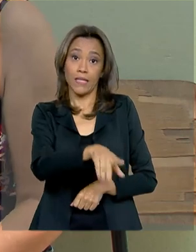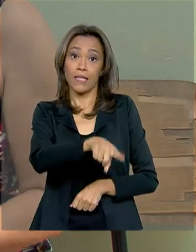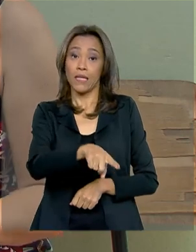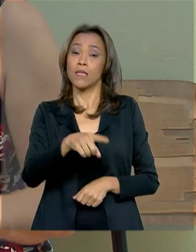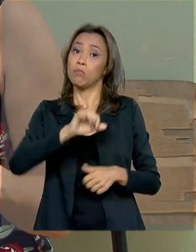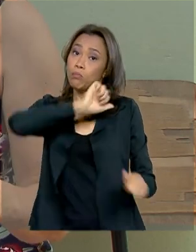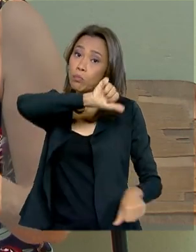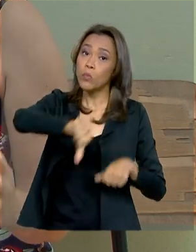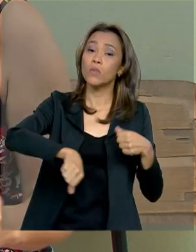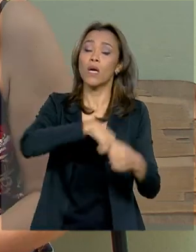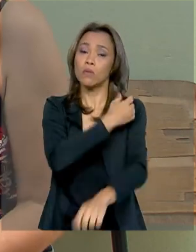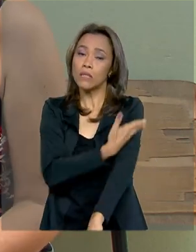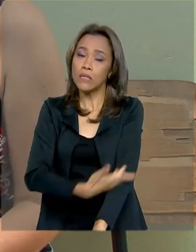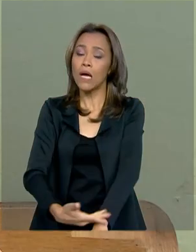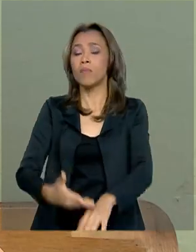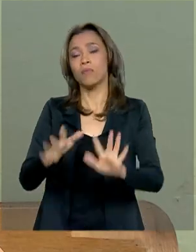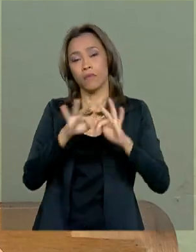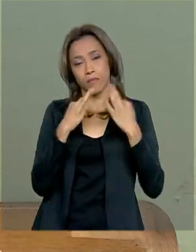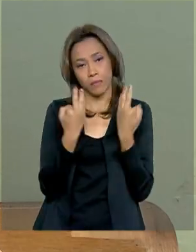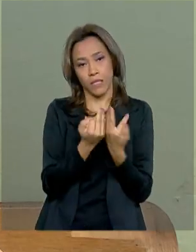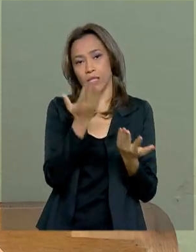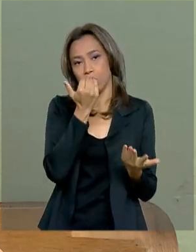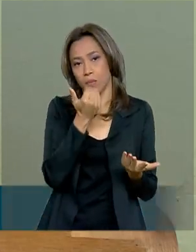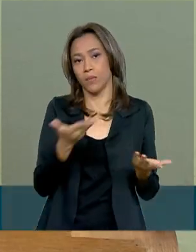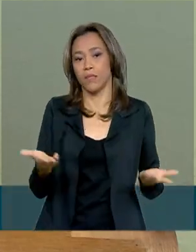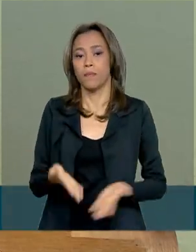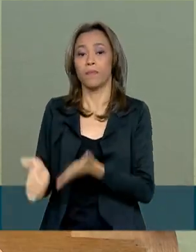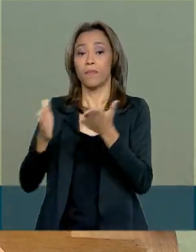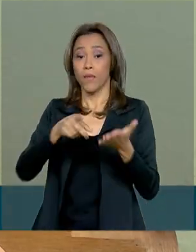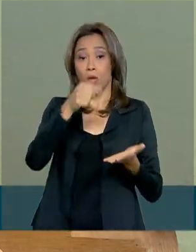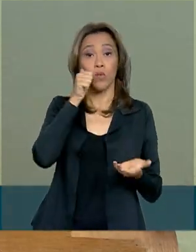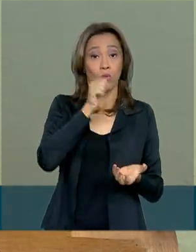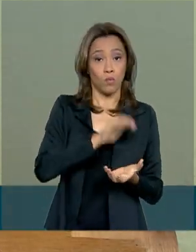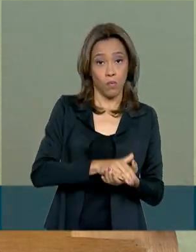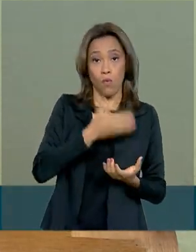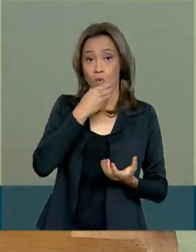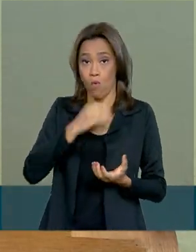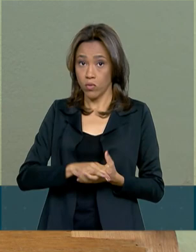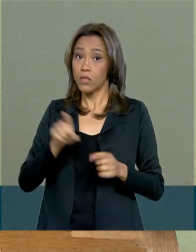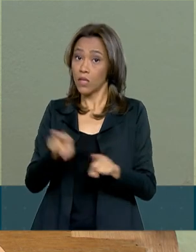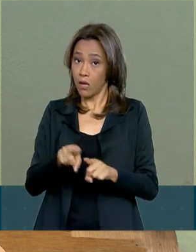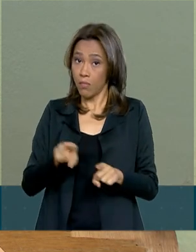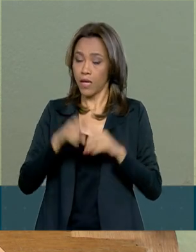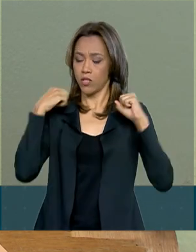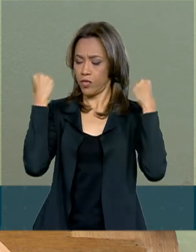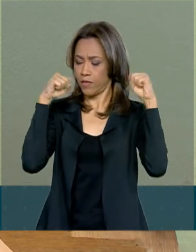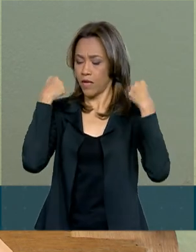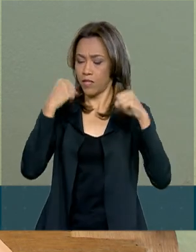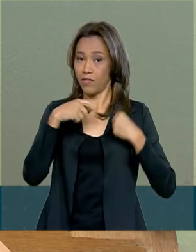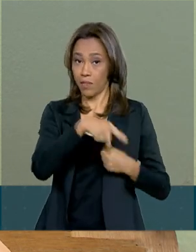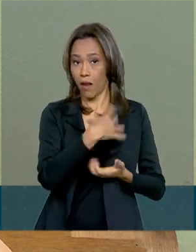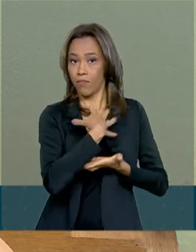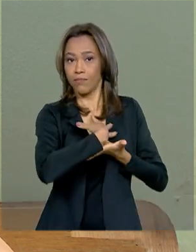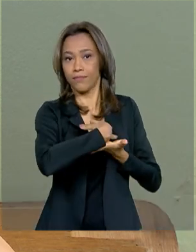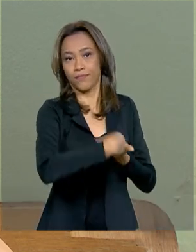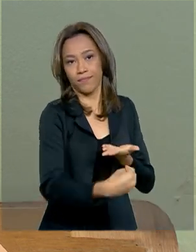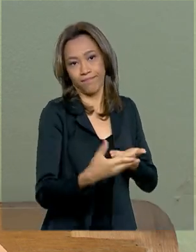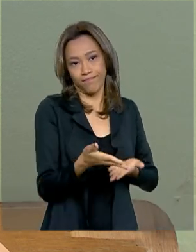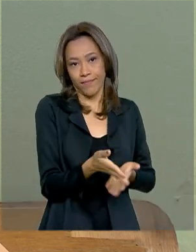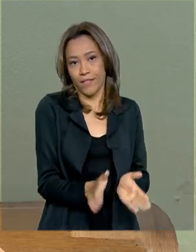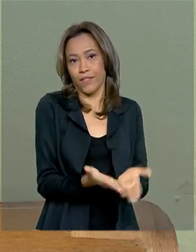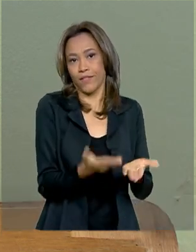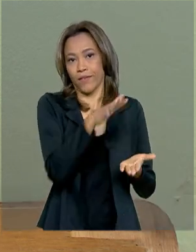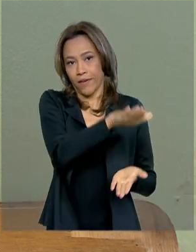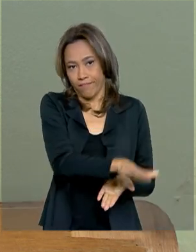mudar os hábitos de toda a família. Nos propusemos, eu e meu esposo, a fazer atividade física também, para incentivar a Mariana. Nós